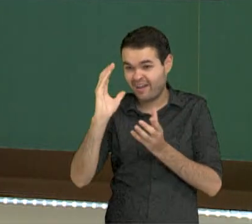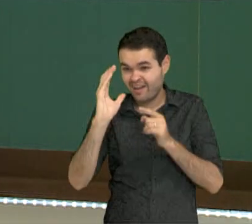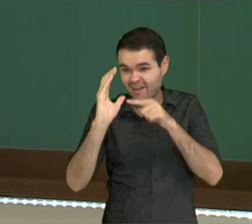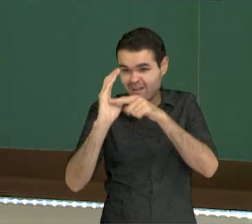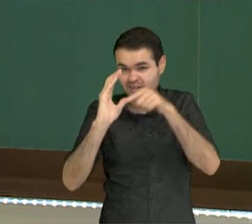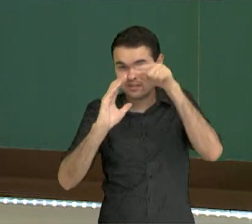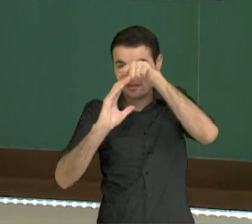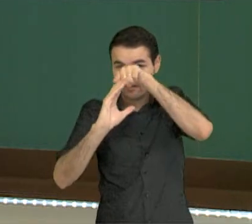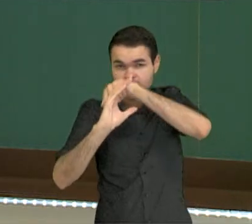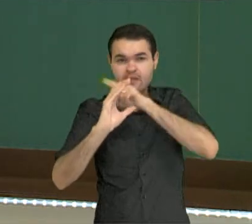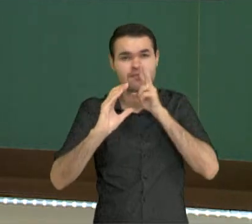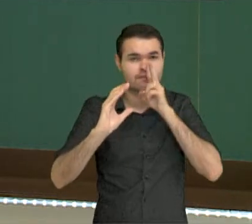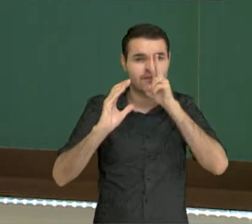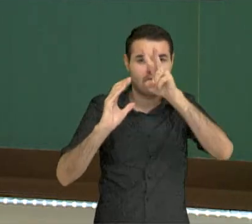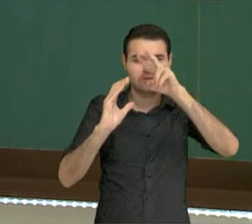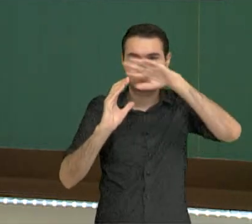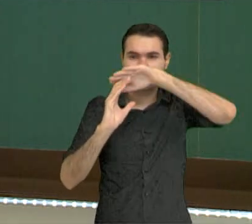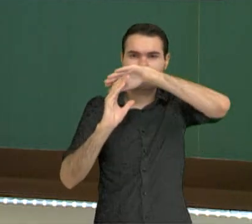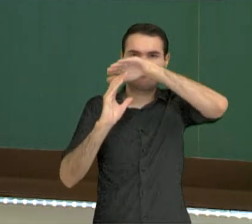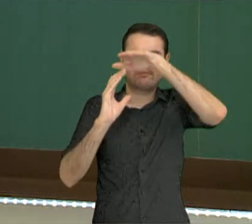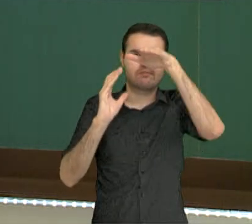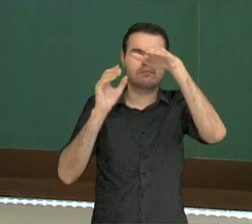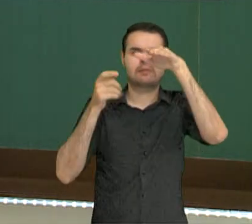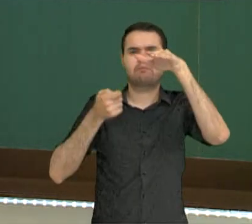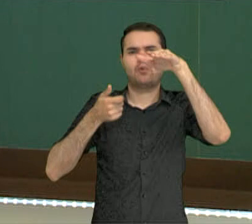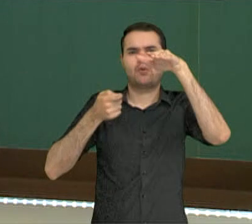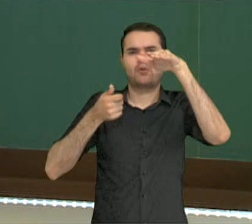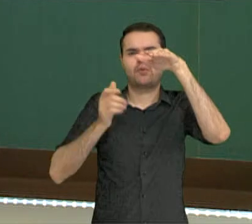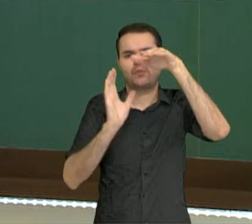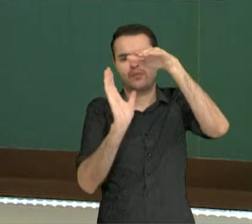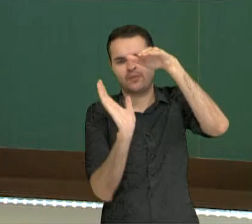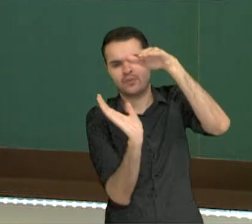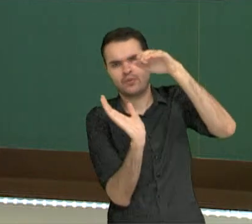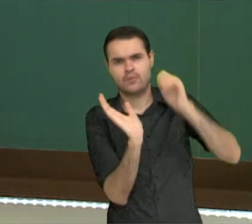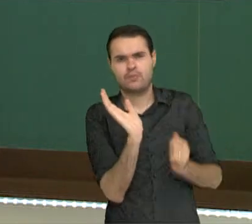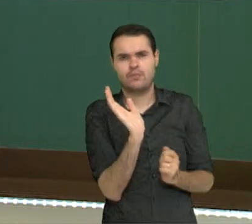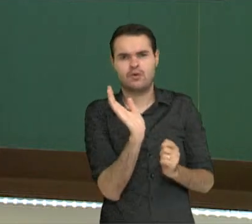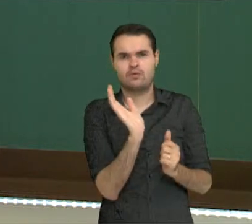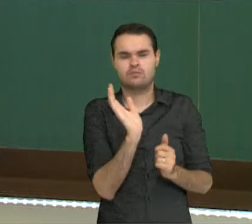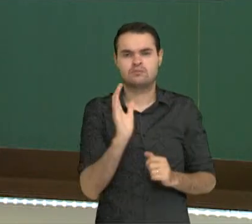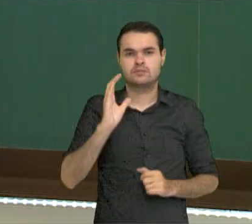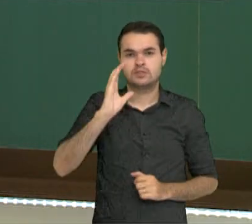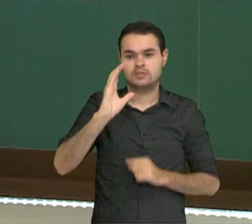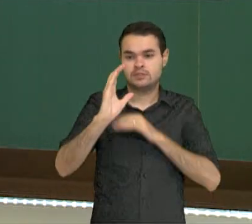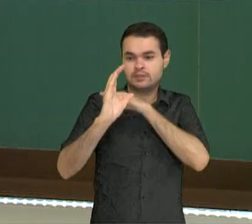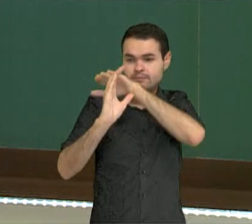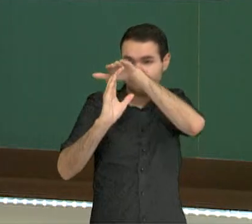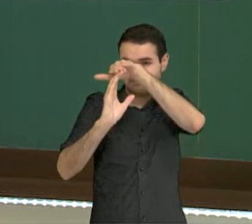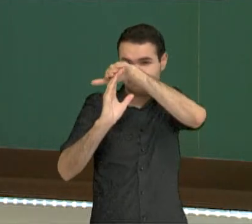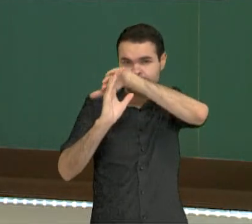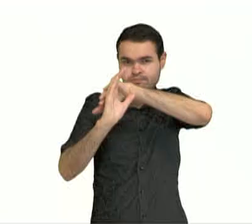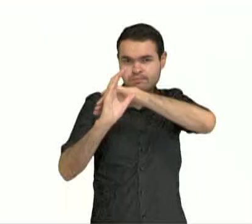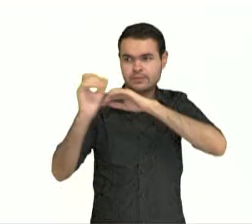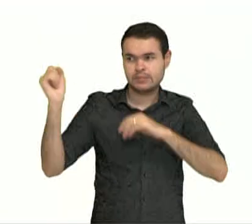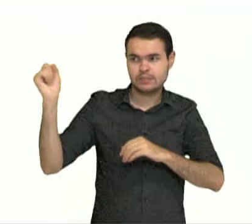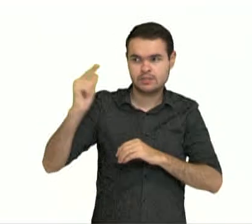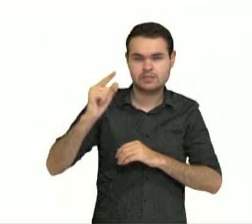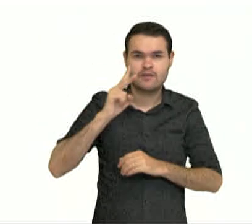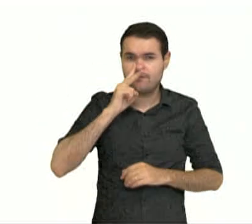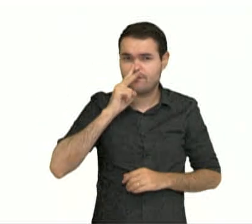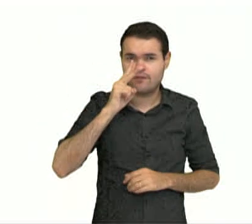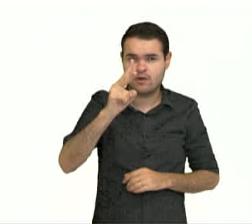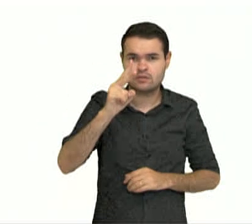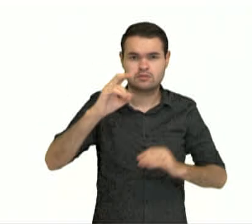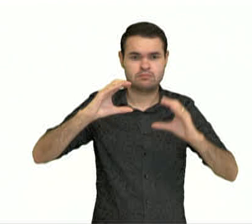partes, menos. Então a gente vai ter a divisão das zonas térmicas. A zona mais aquecida é a zona tropical. As ali